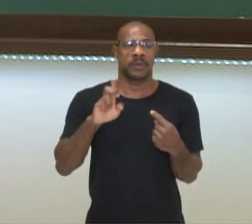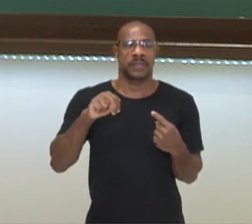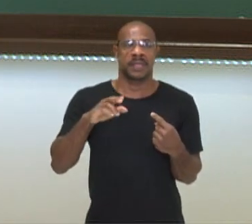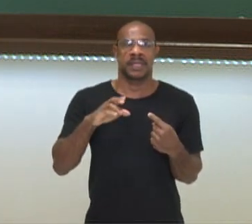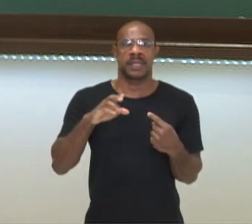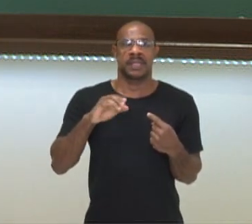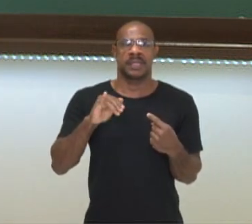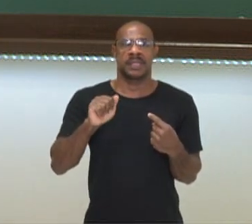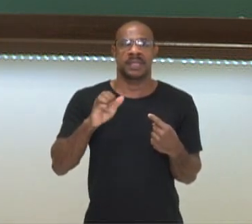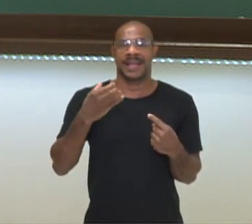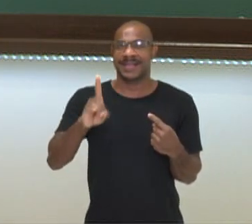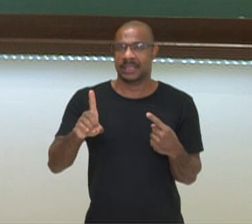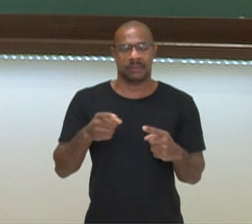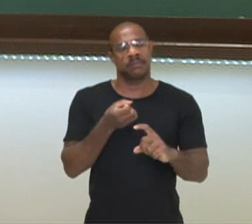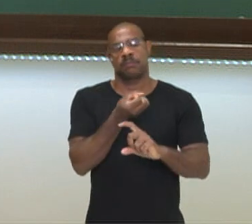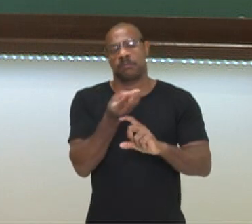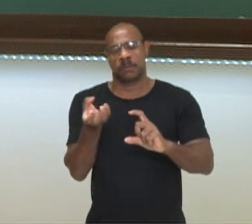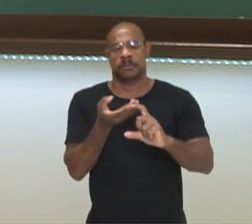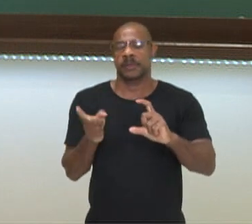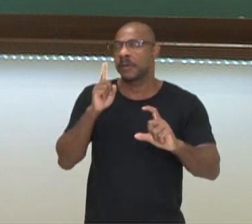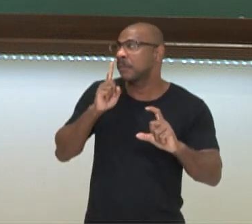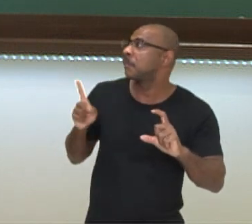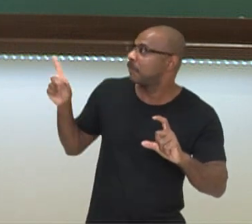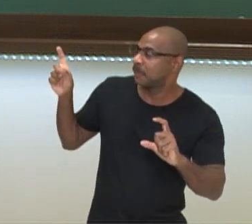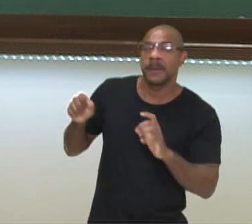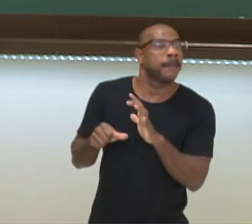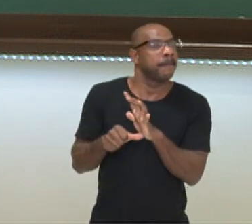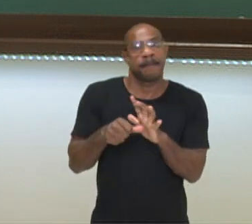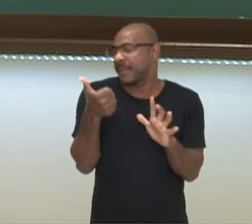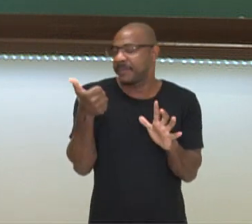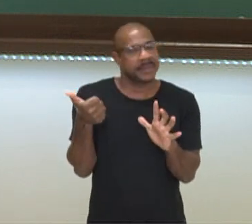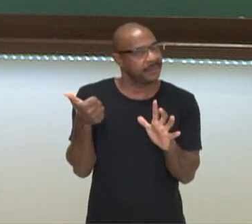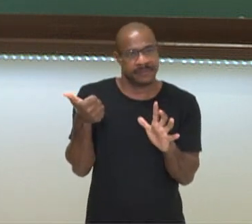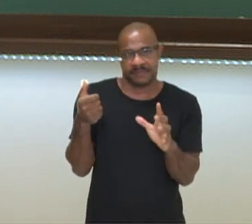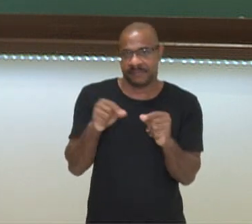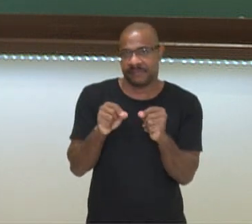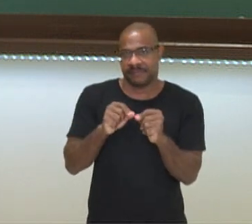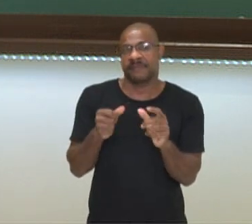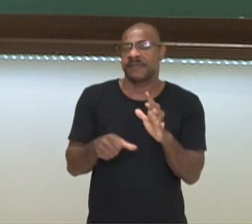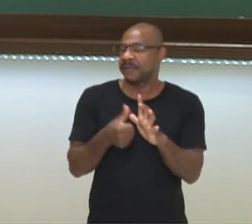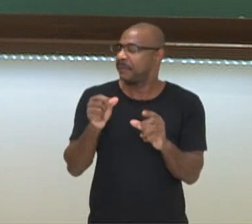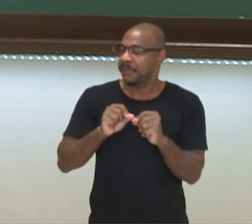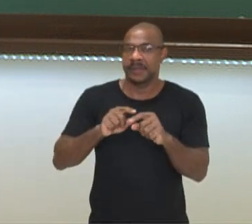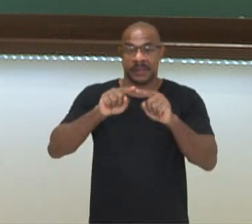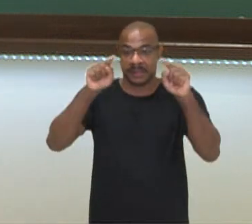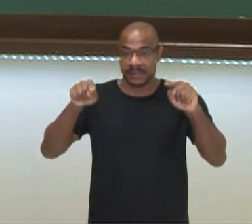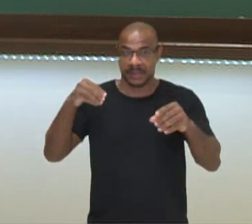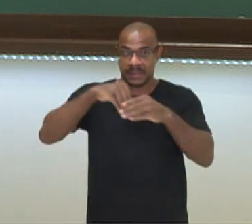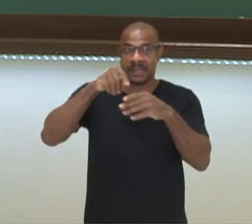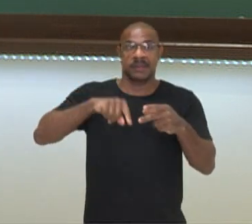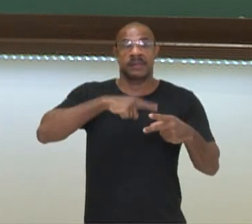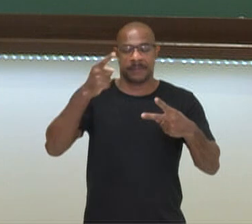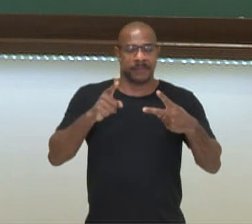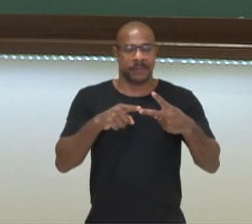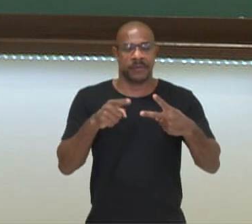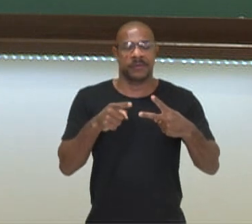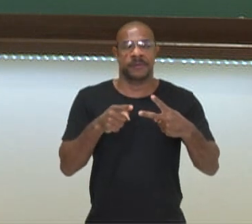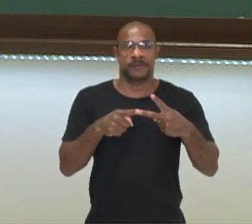prioridade na resolução, prioridade na hierarquia de resolução é a potenciação. Depois,